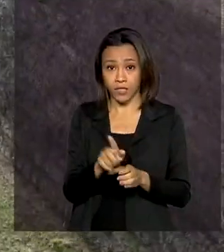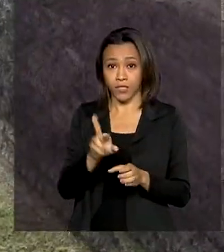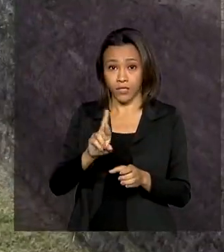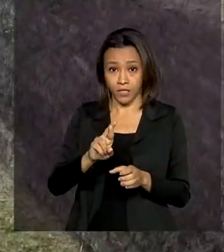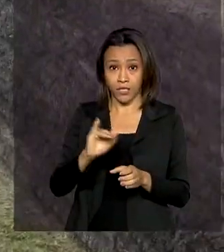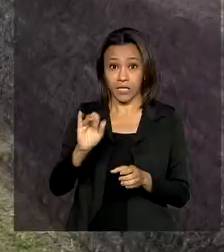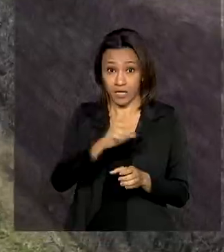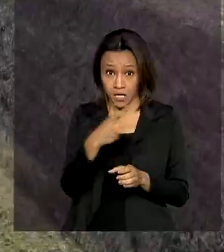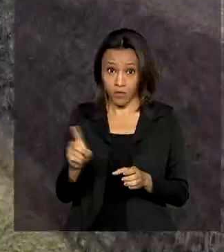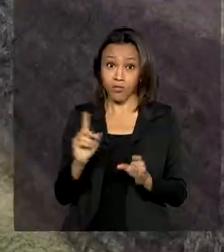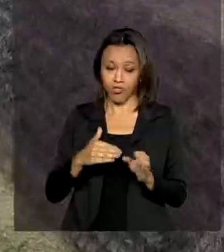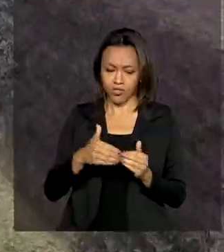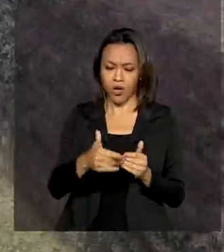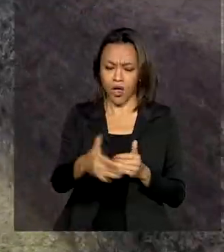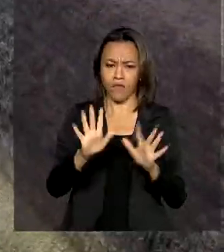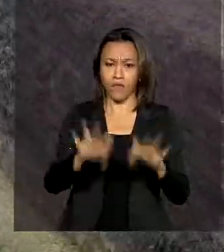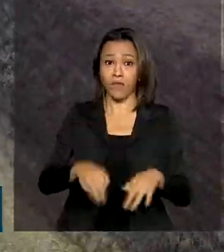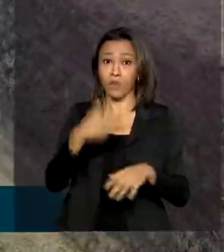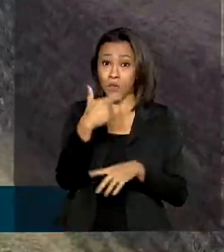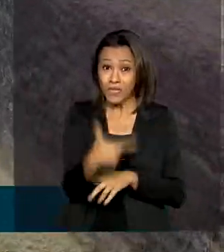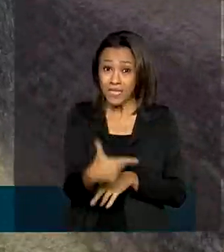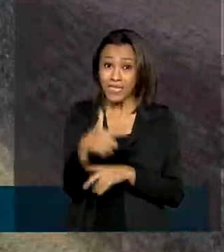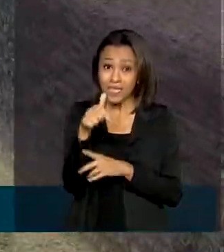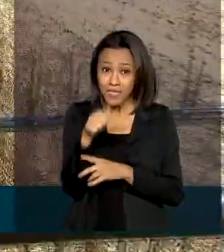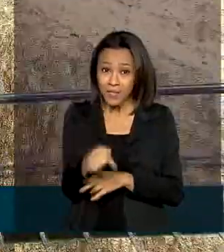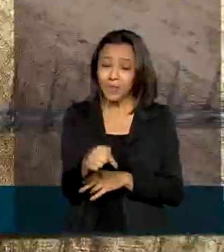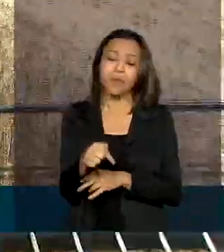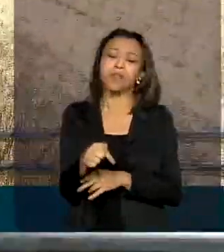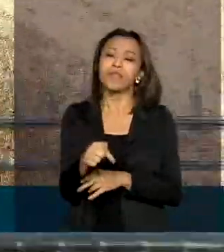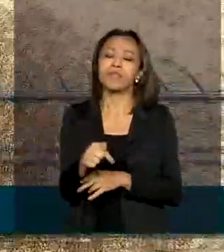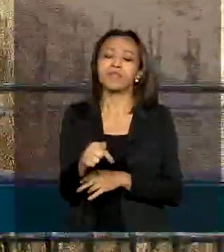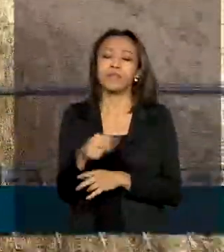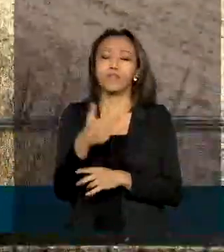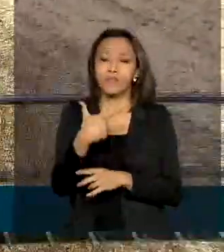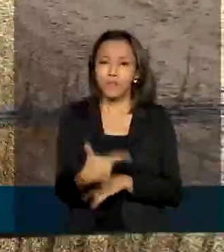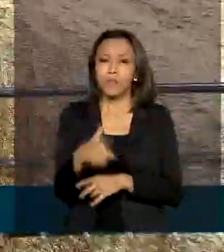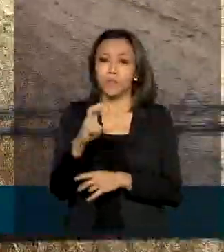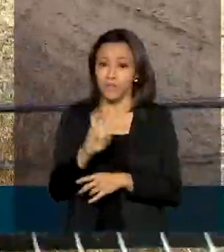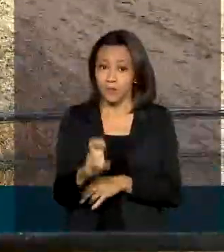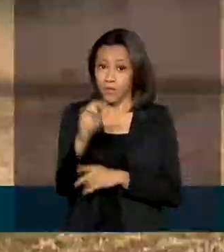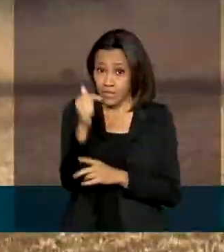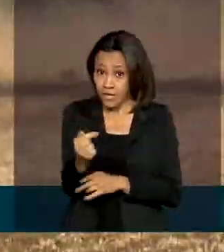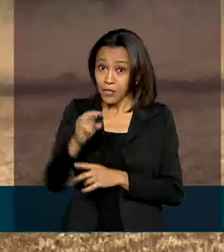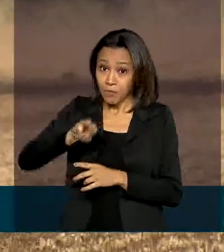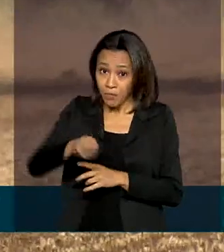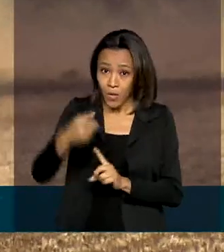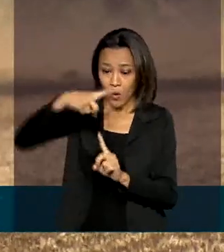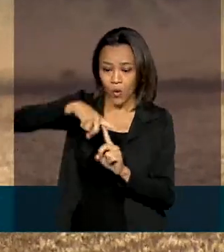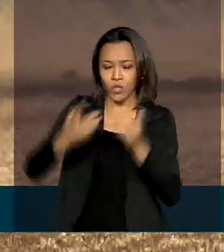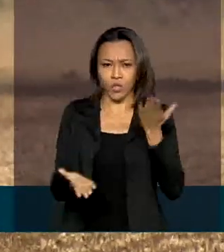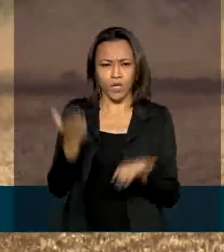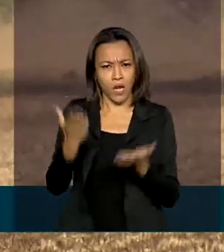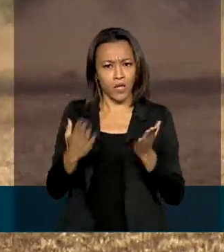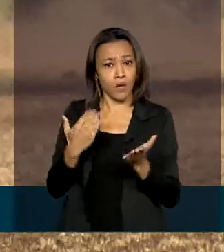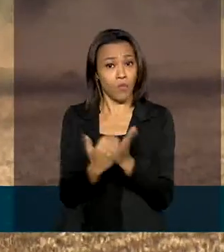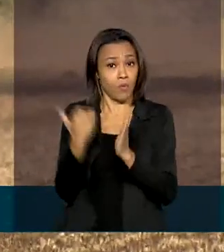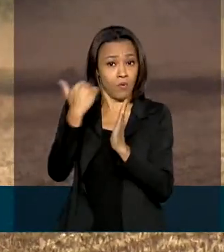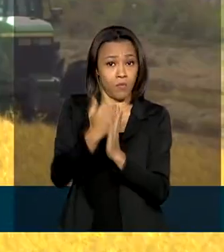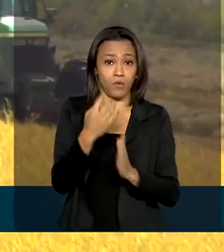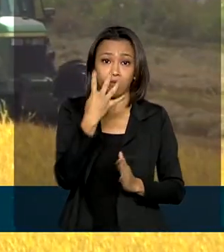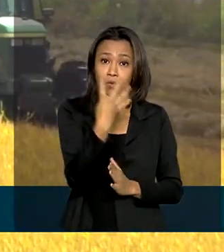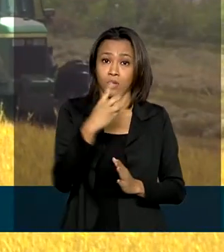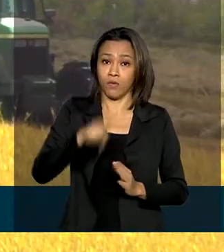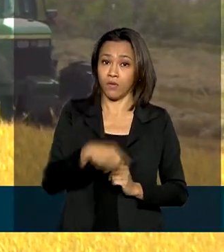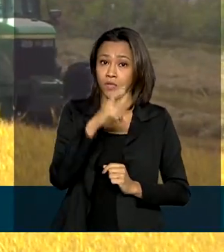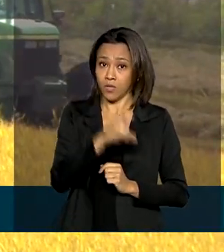histórico de 257,8 milhões de toneladas. Um aumento de 4,5% em relação